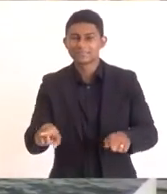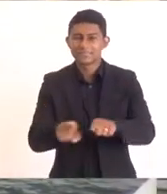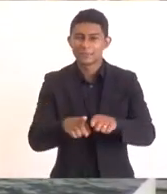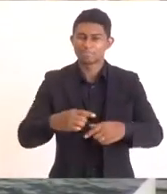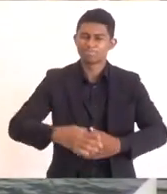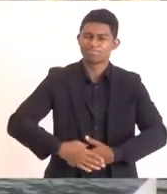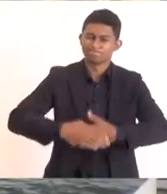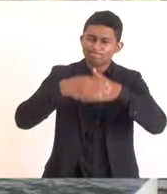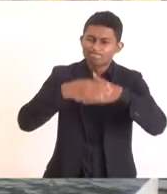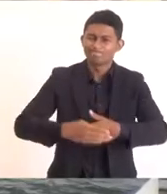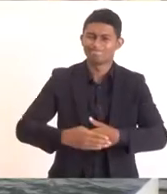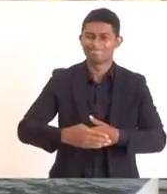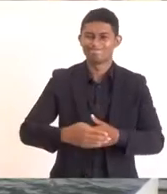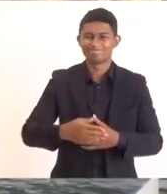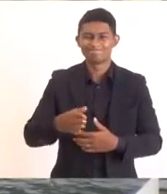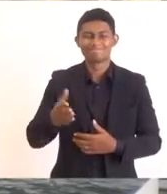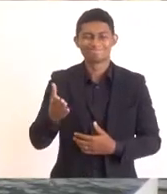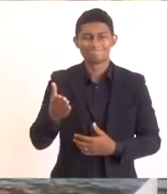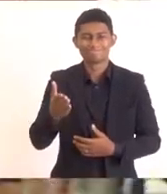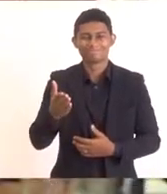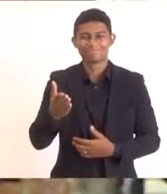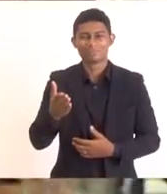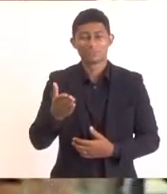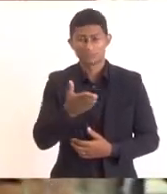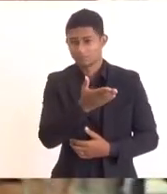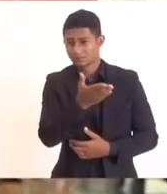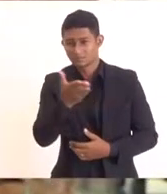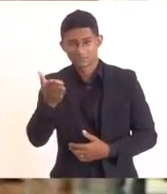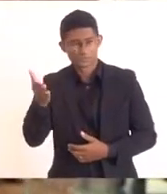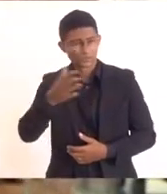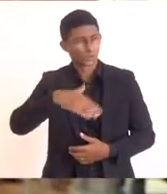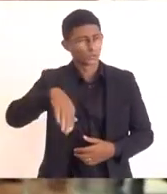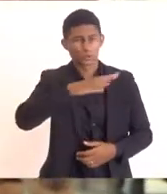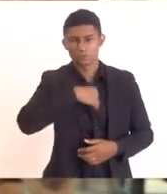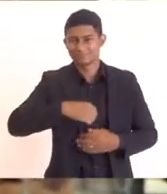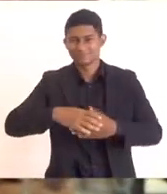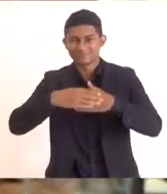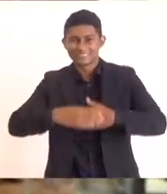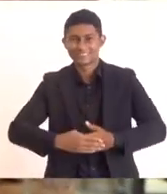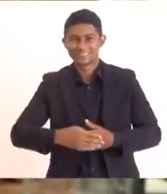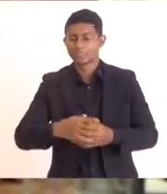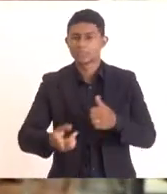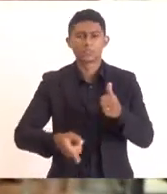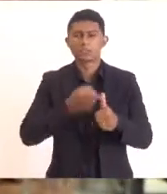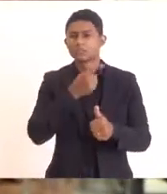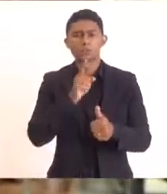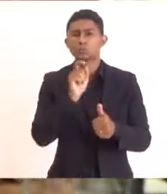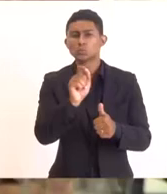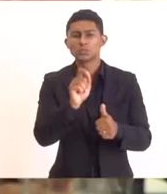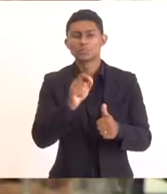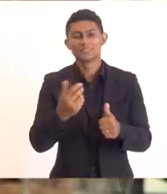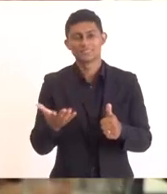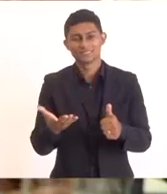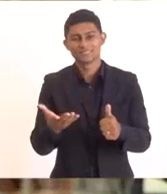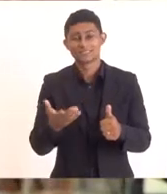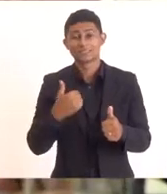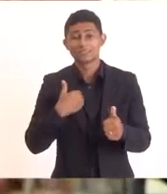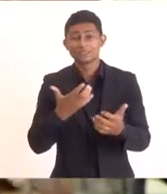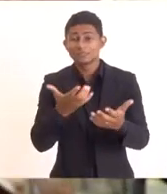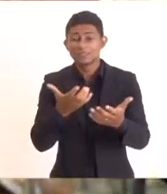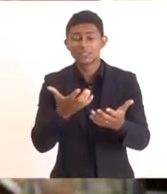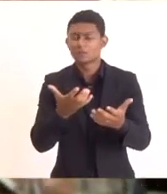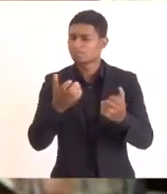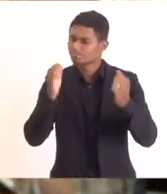o nosso presidente, deixo o meu cumprimento aos demais autoridades. Primeiramente, eu quero deixar os meus